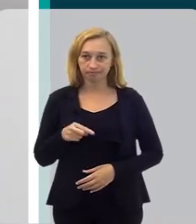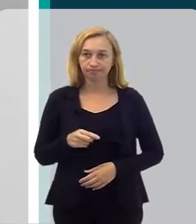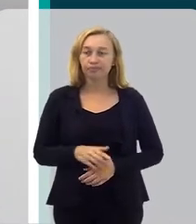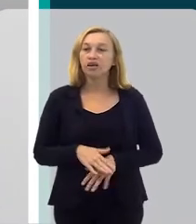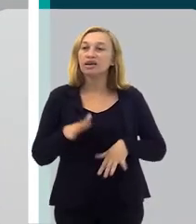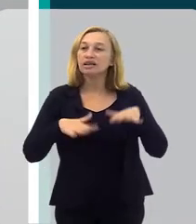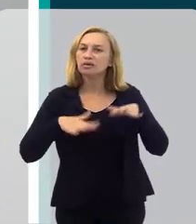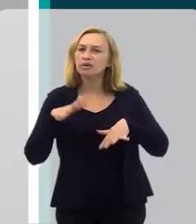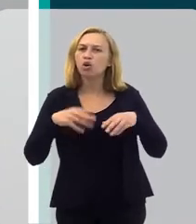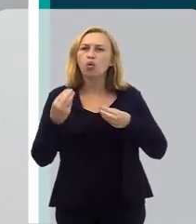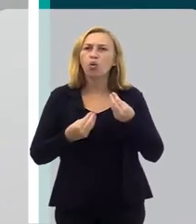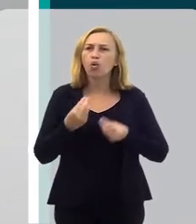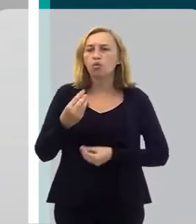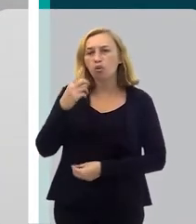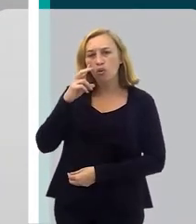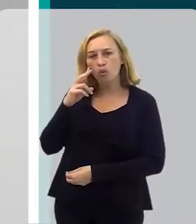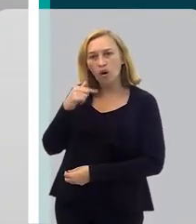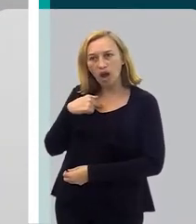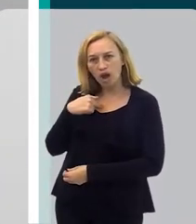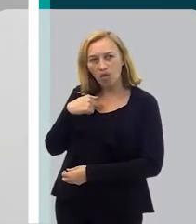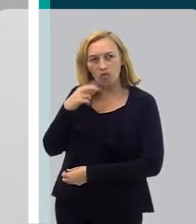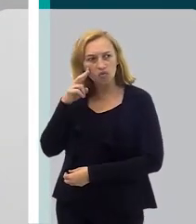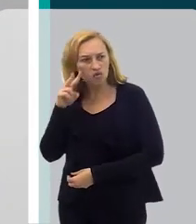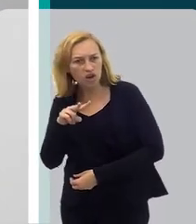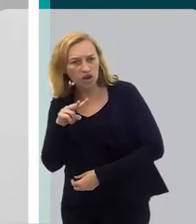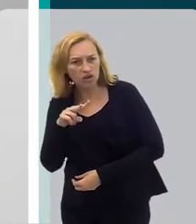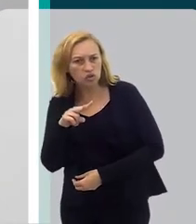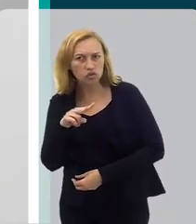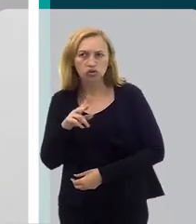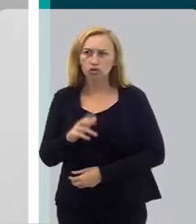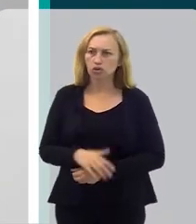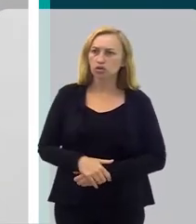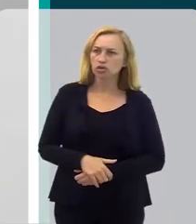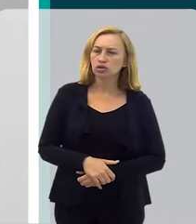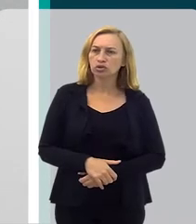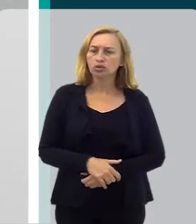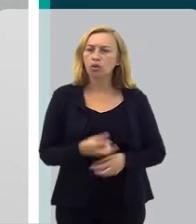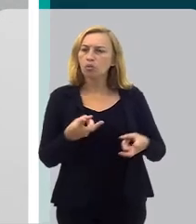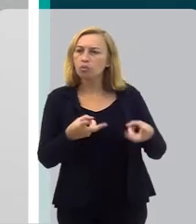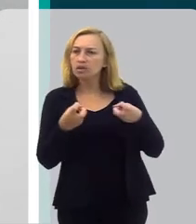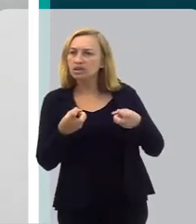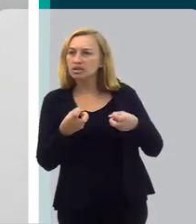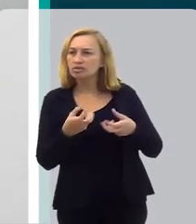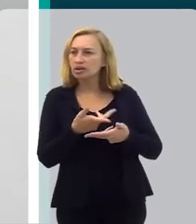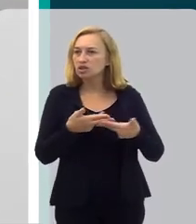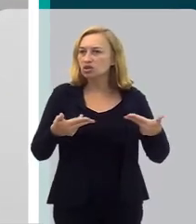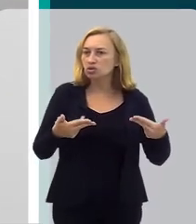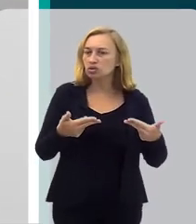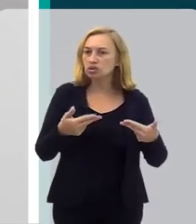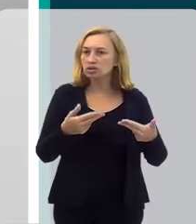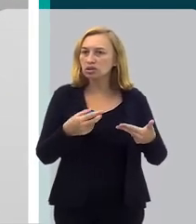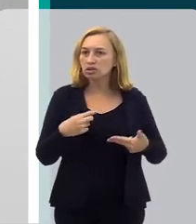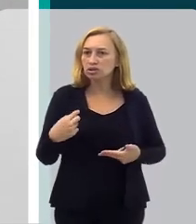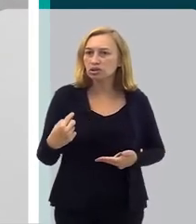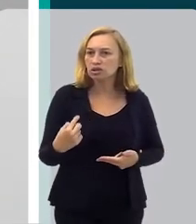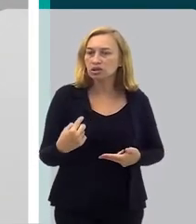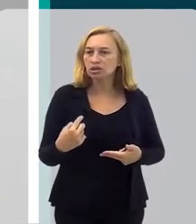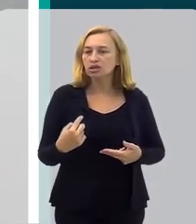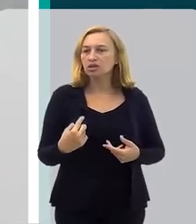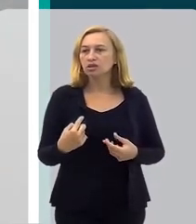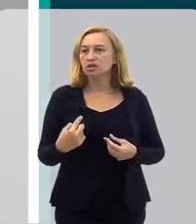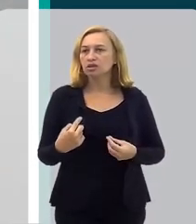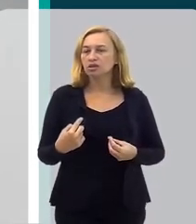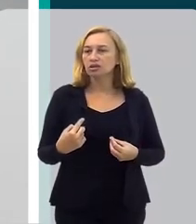né? Então, dependendo de como eu enxergo, de como eu me vejo, de como eu percebo as situações ao meu redor, isso vai